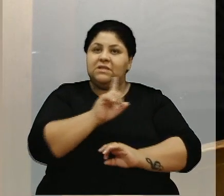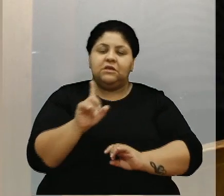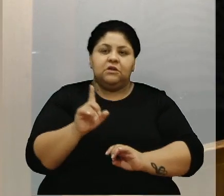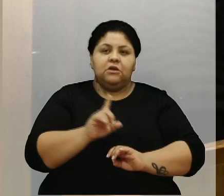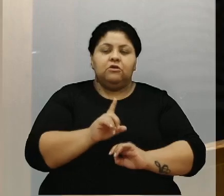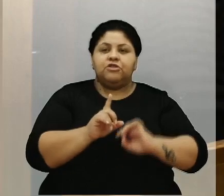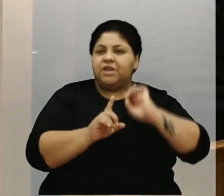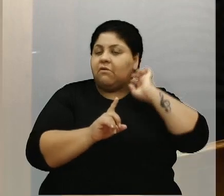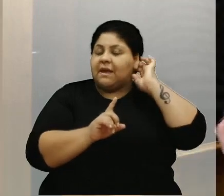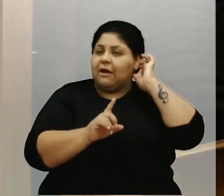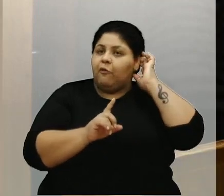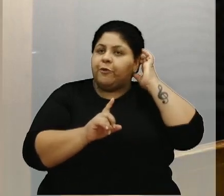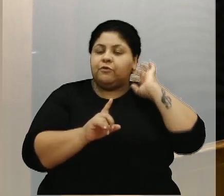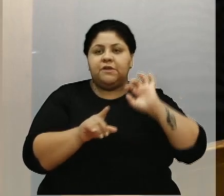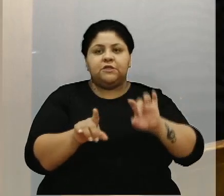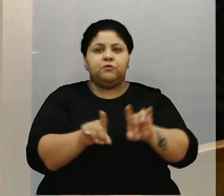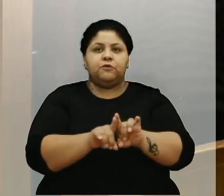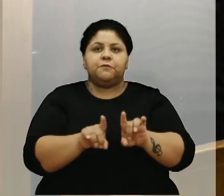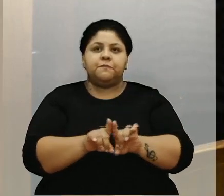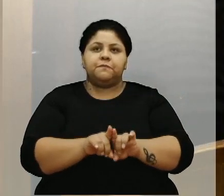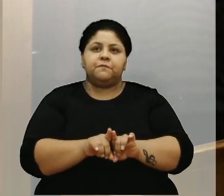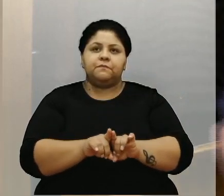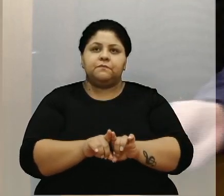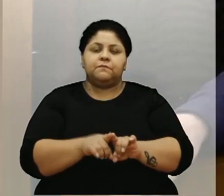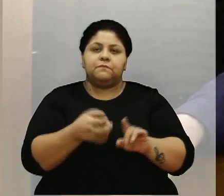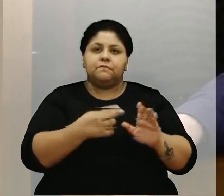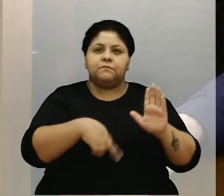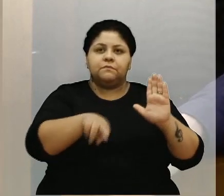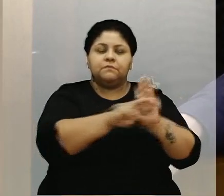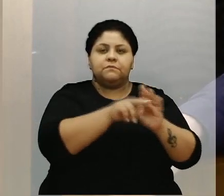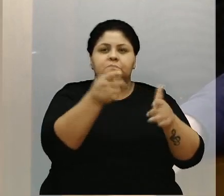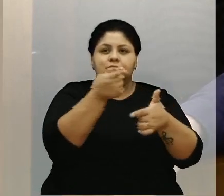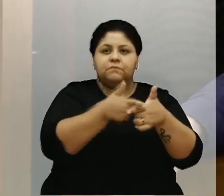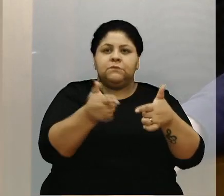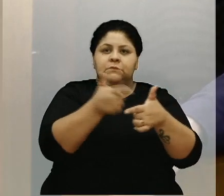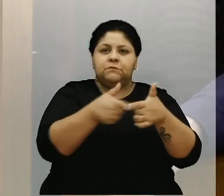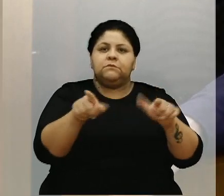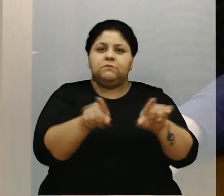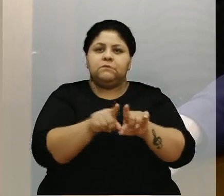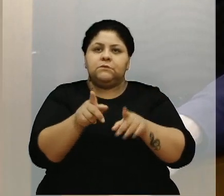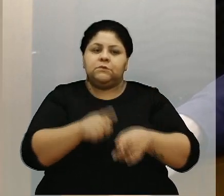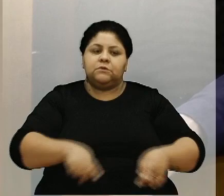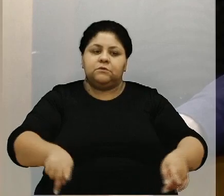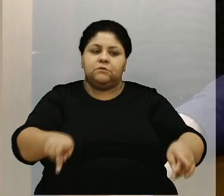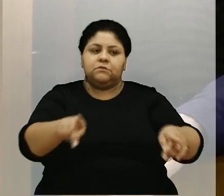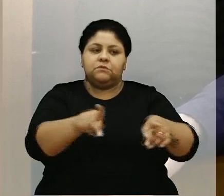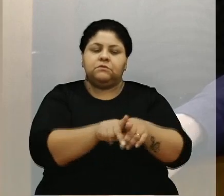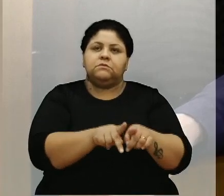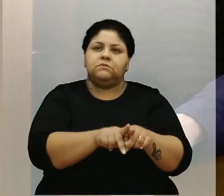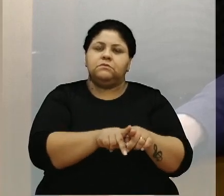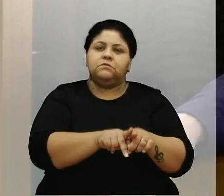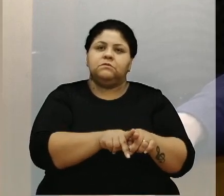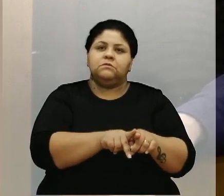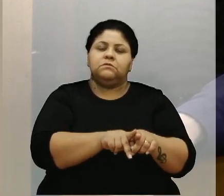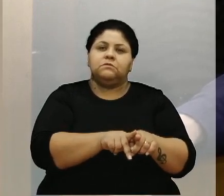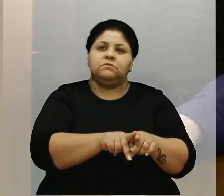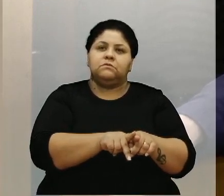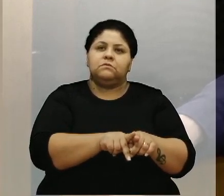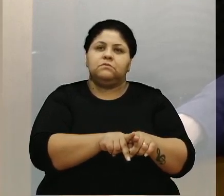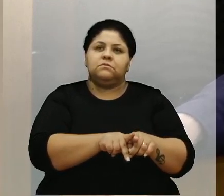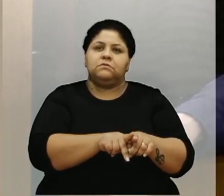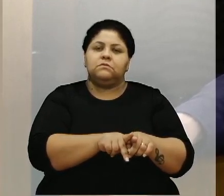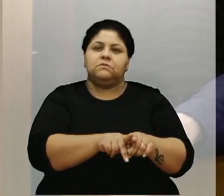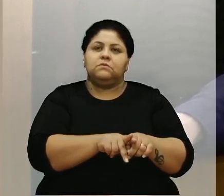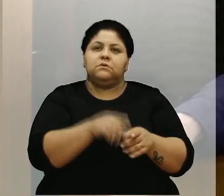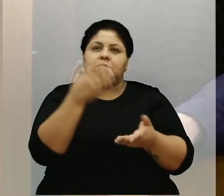fazer politicagem, é para resolver o problema do povo. O povo que está sofrendo, o povo que perdeu